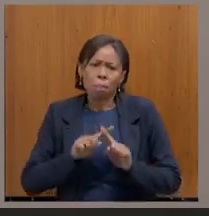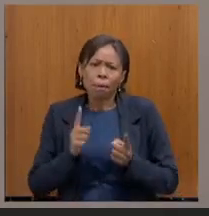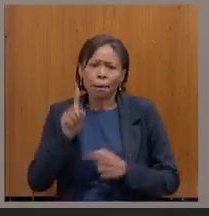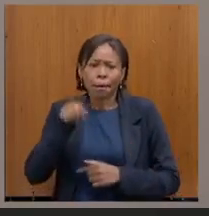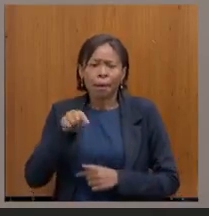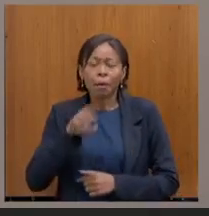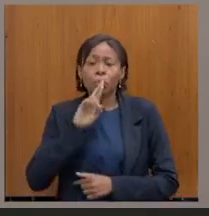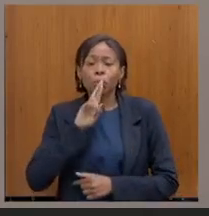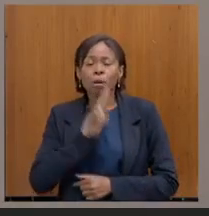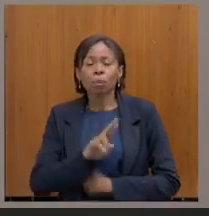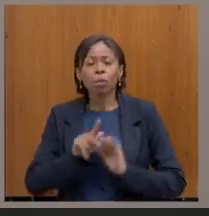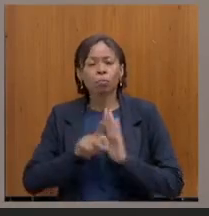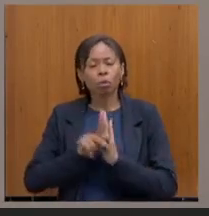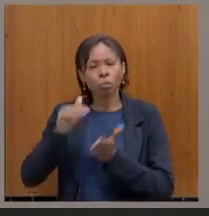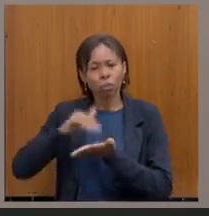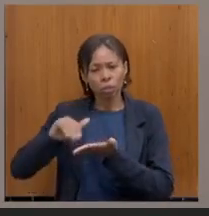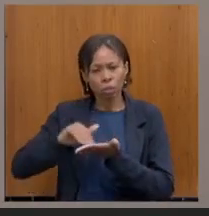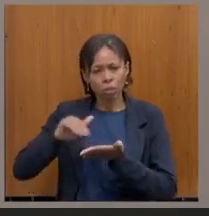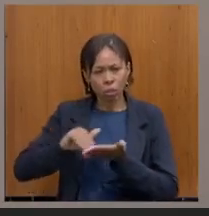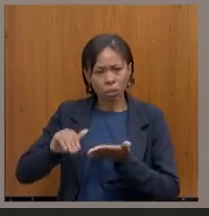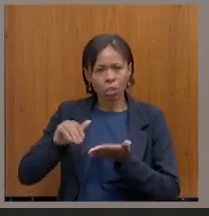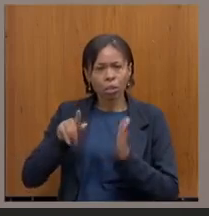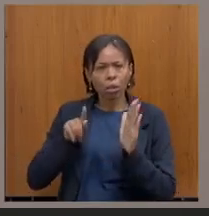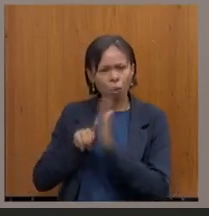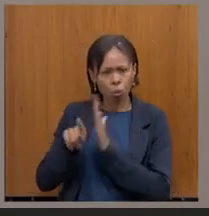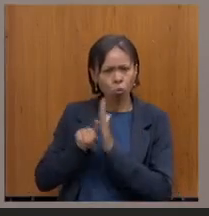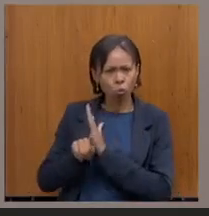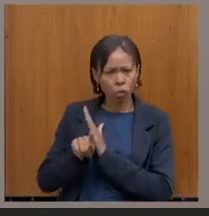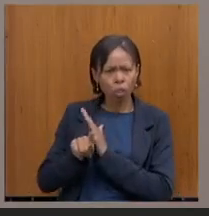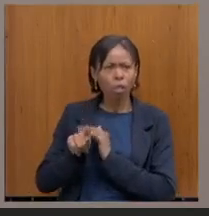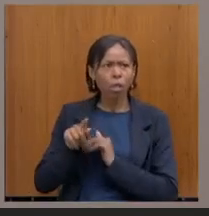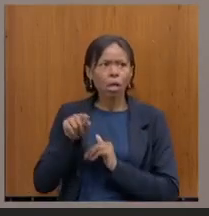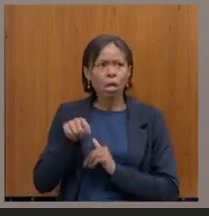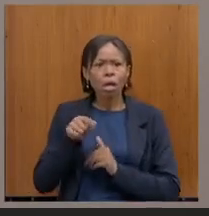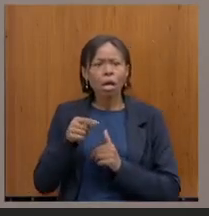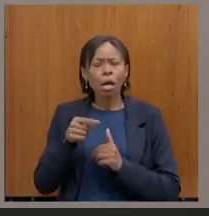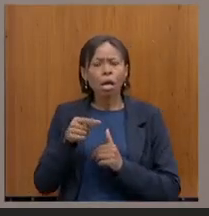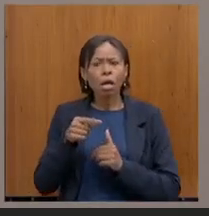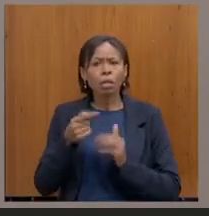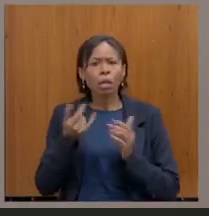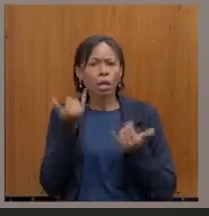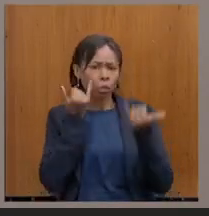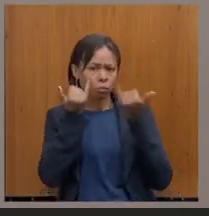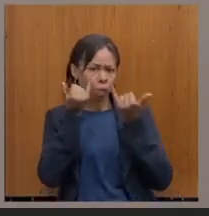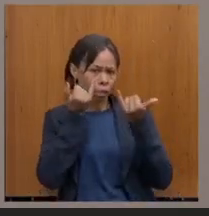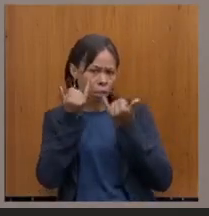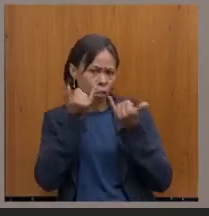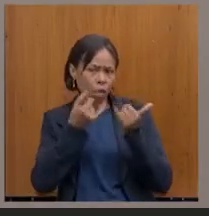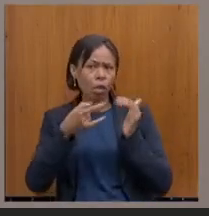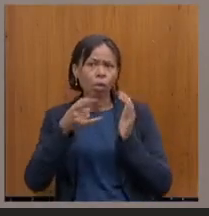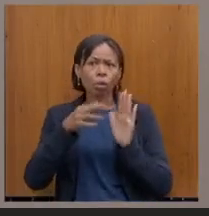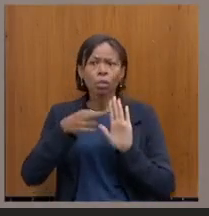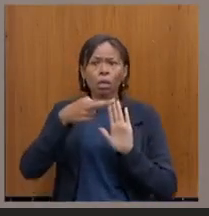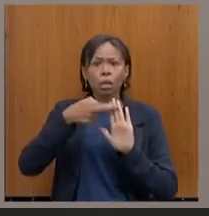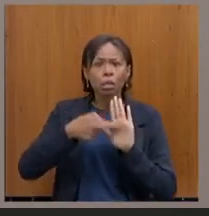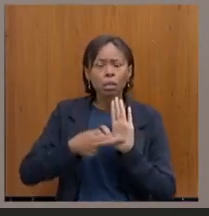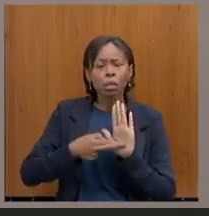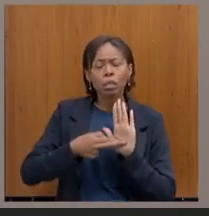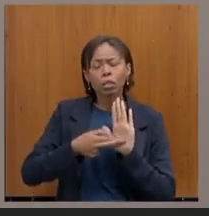da secretaria à época a um questionamento dele, seguem abaixo informações do termo de classificação de informação